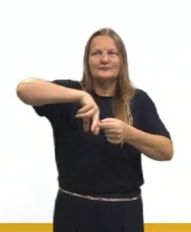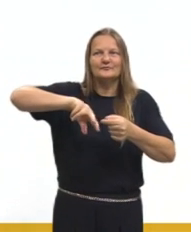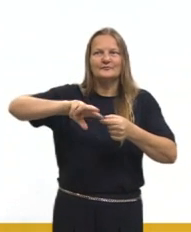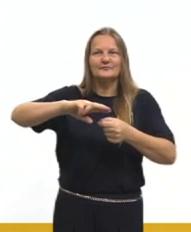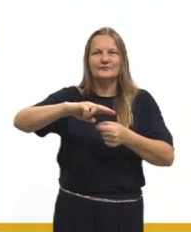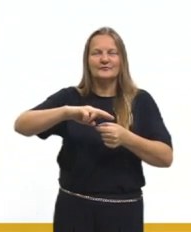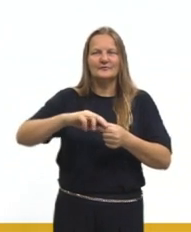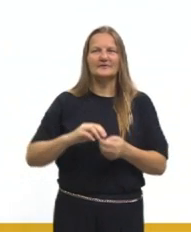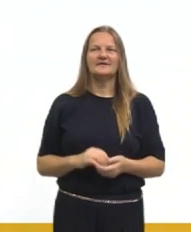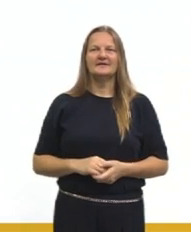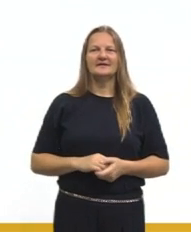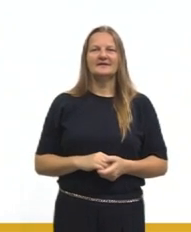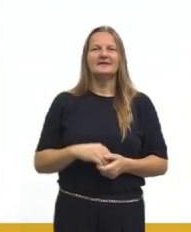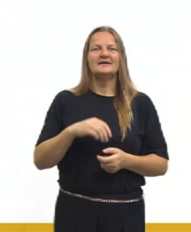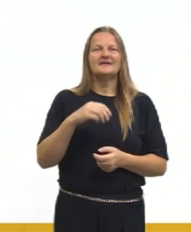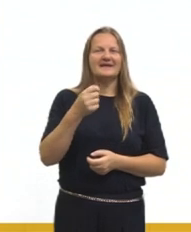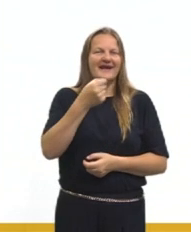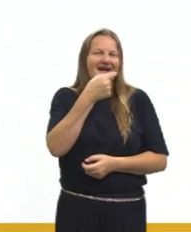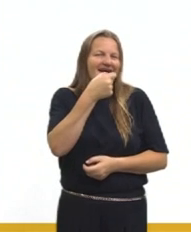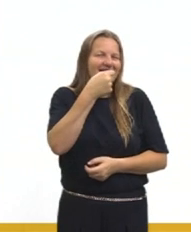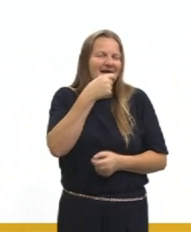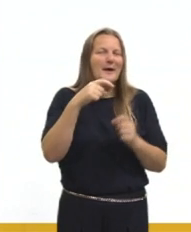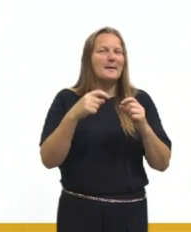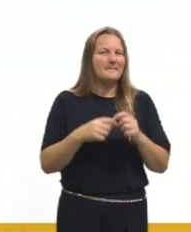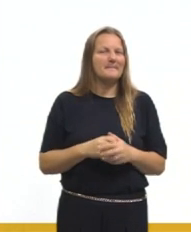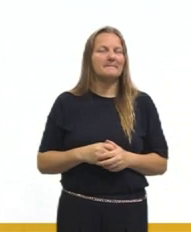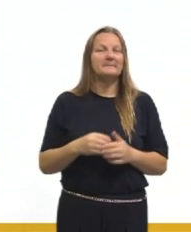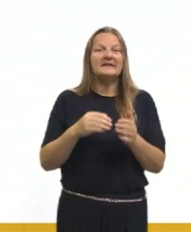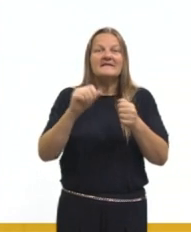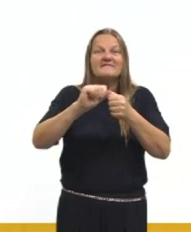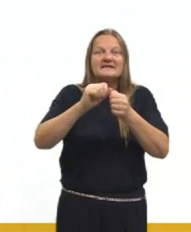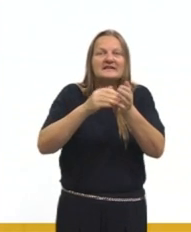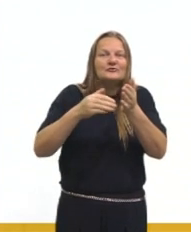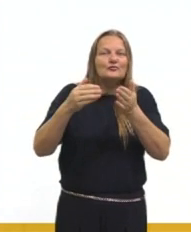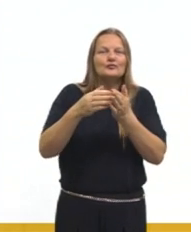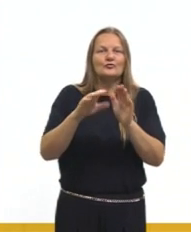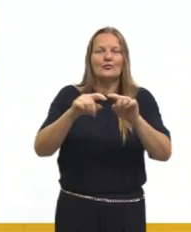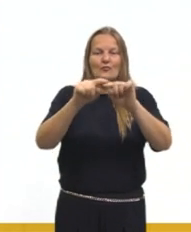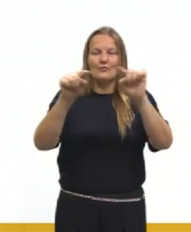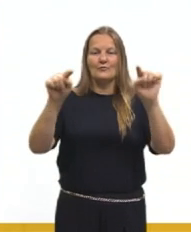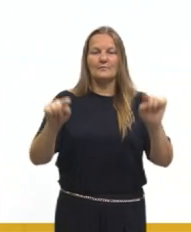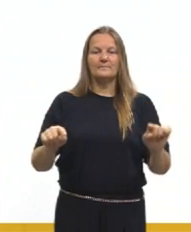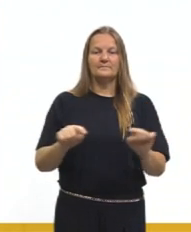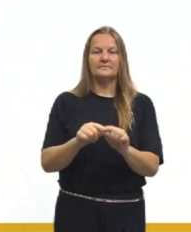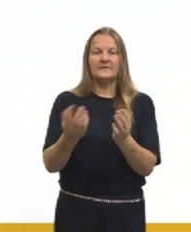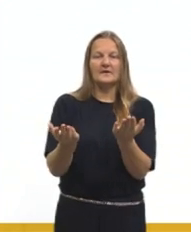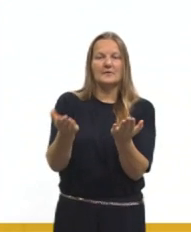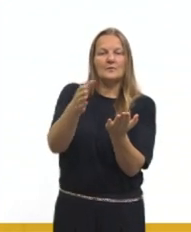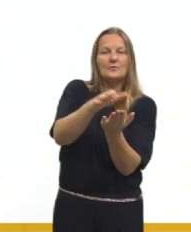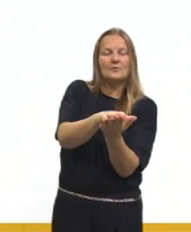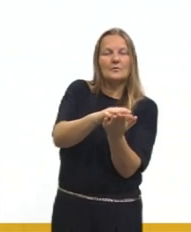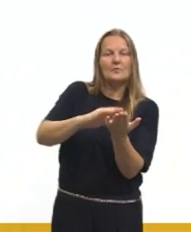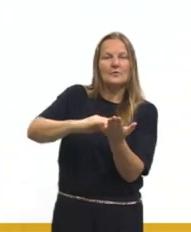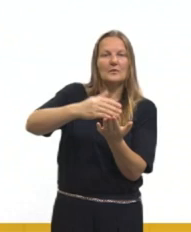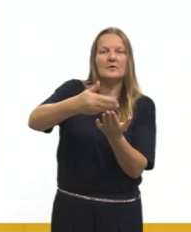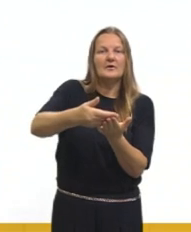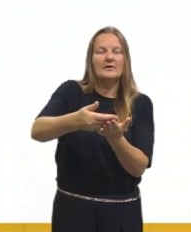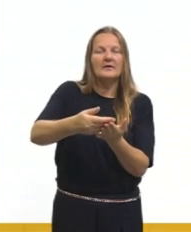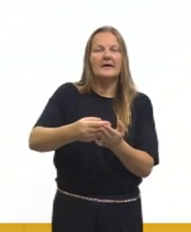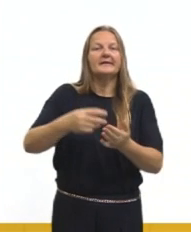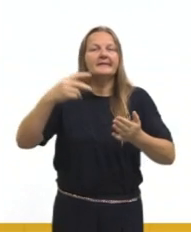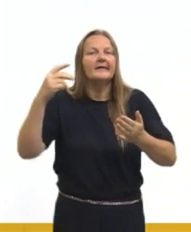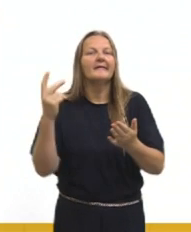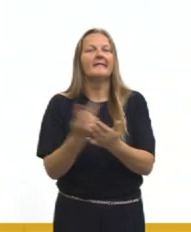nesses vídeos, nos memes falavam. Depois de fazer tudo, dobrar, recortar, ainda marquei a alternativa errada. Então,